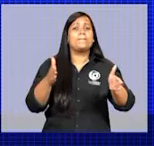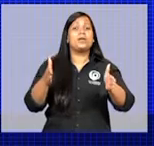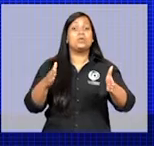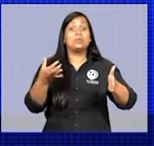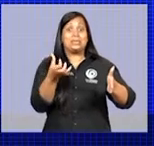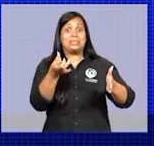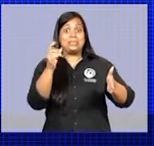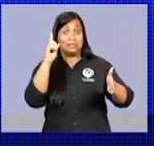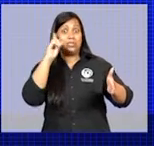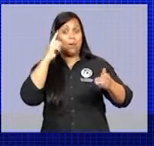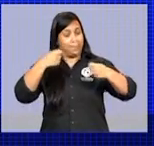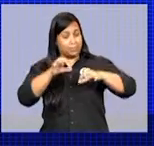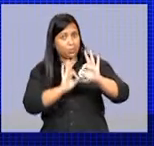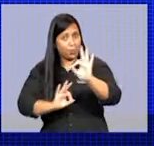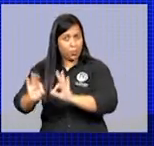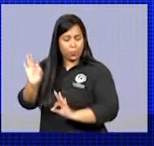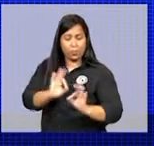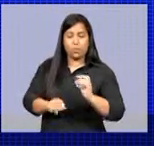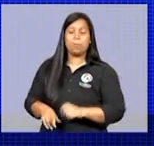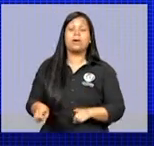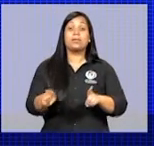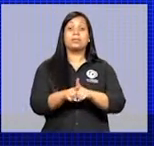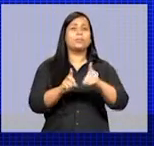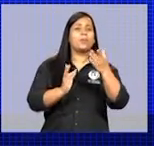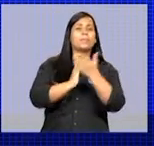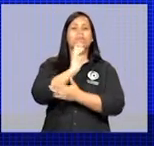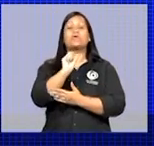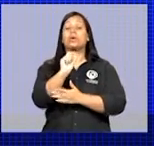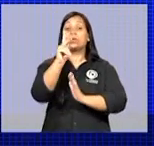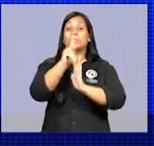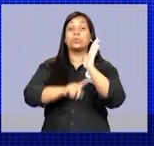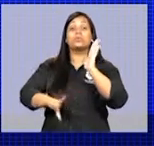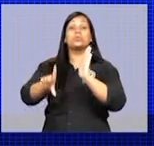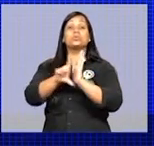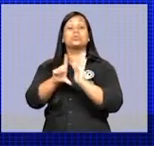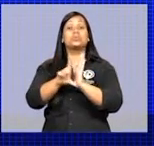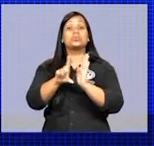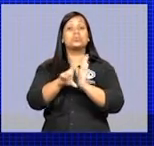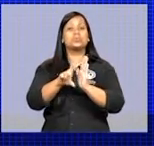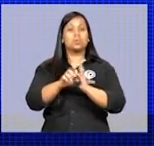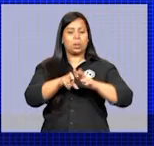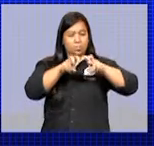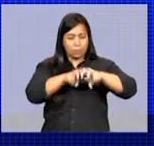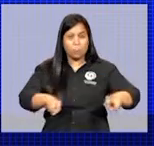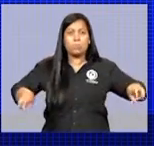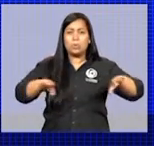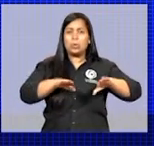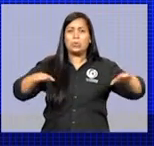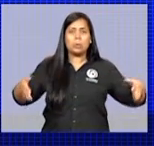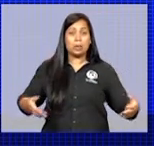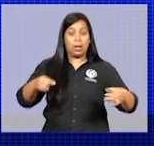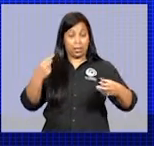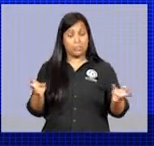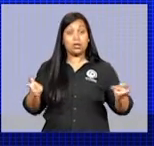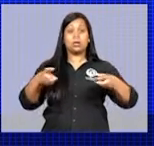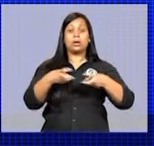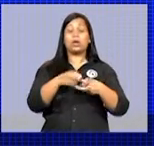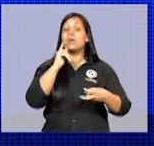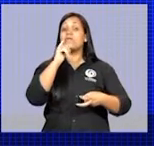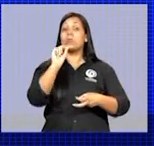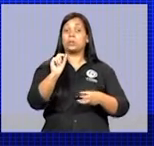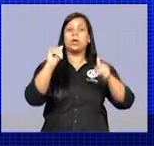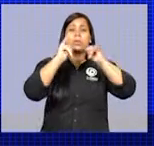de 60 dias. Foram aprovados ainda o projeto de lei da mesa diretora, que trata da publicidade de